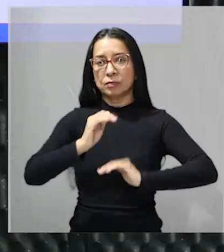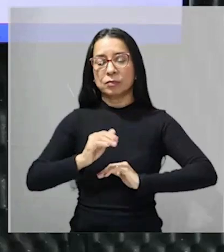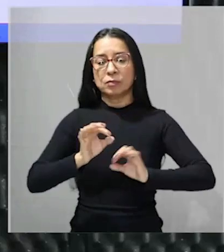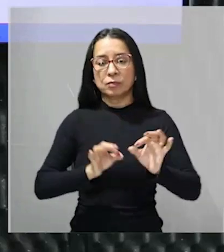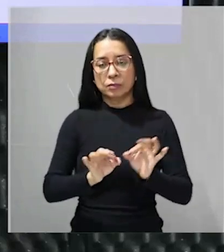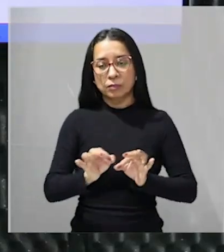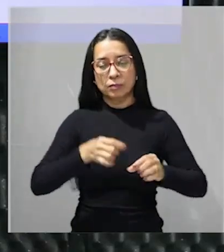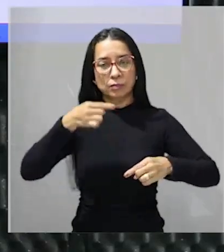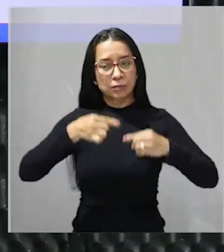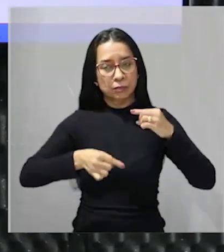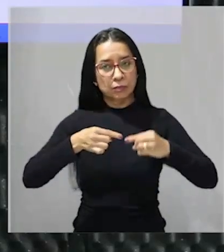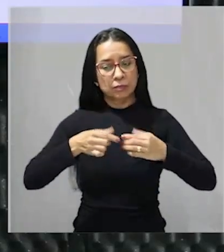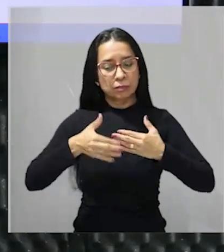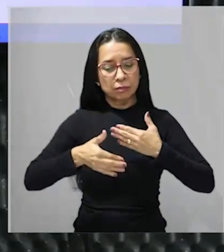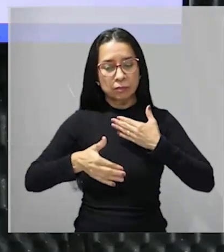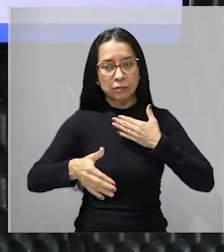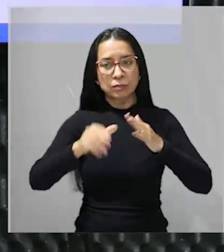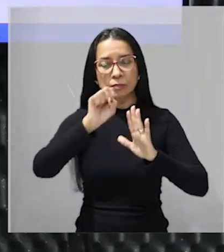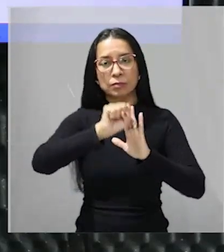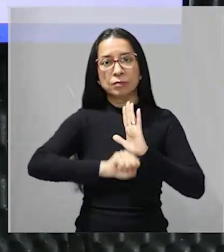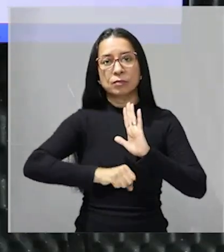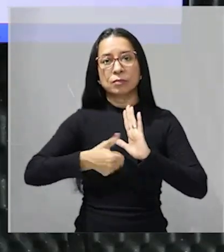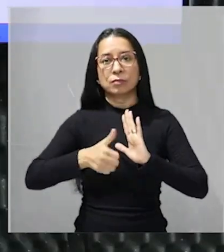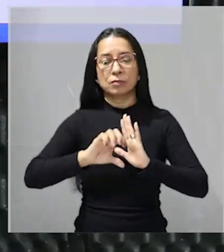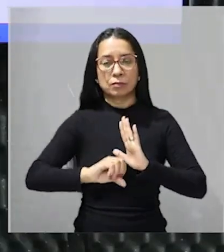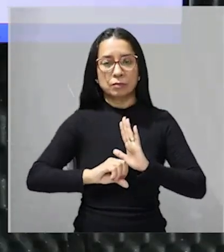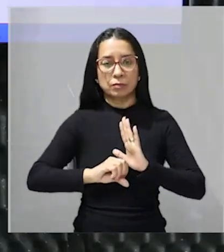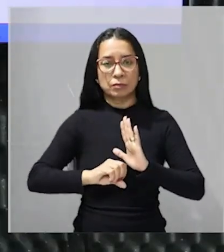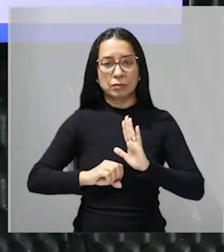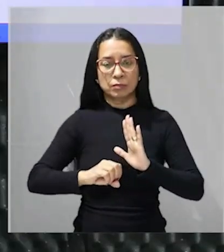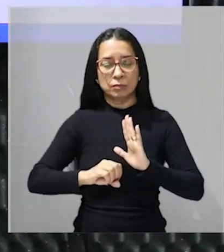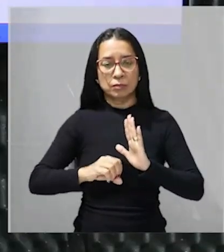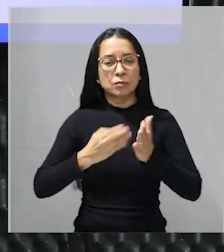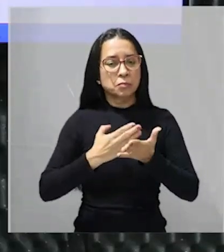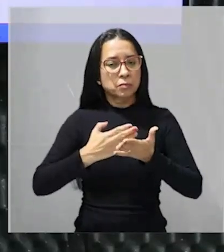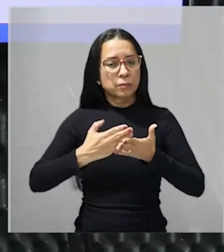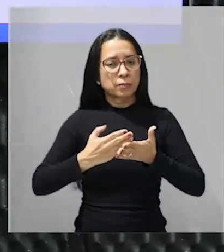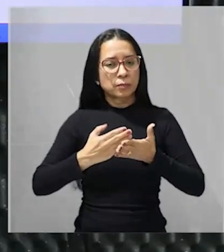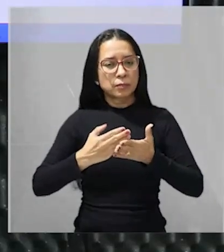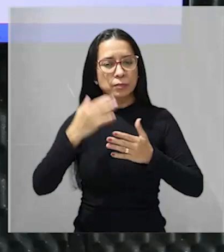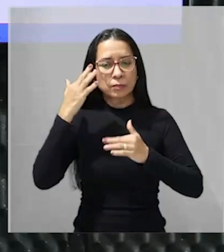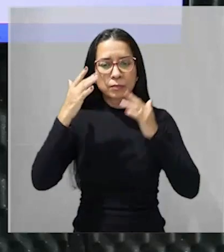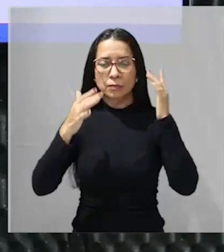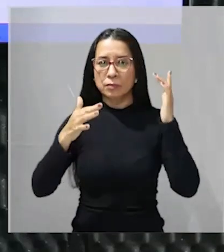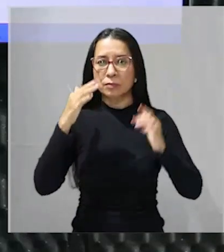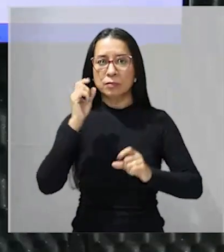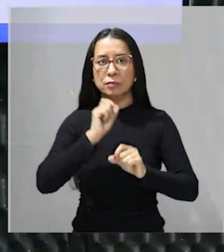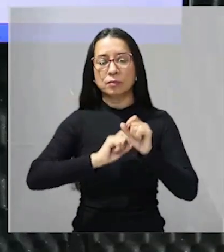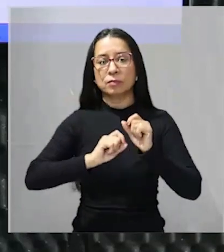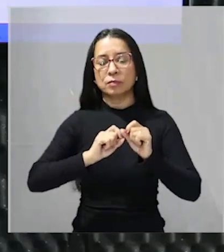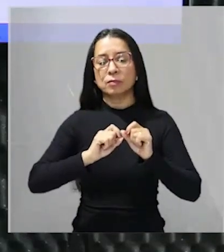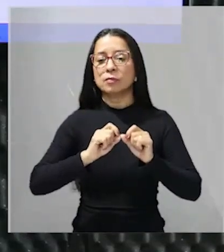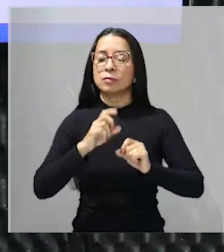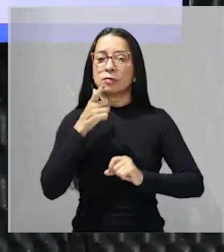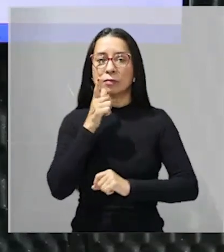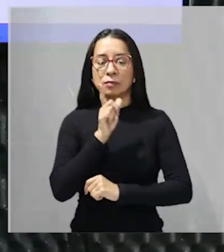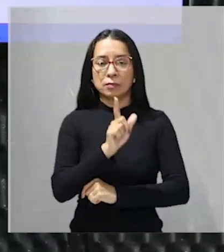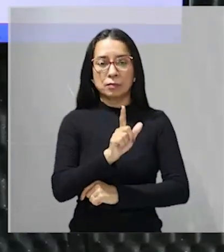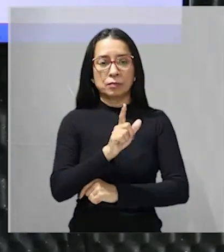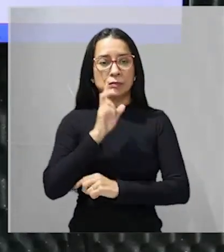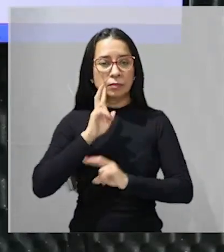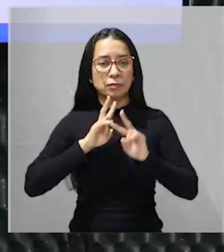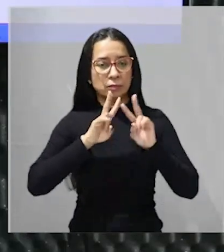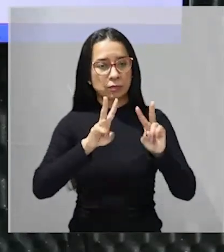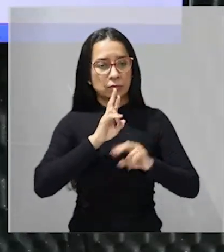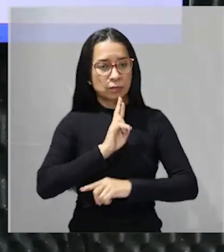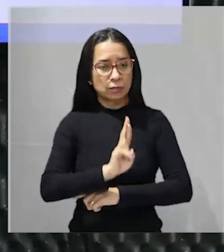ao longo do século XIX a partir dessas reflexões a gente vai conseguir enxergar a resolução da questão mas vamos